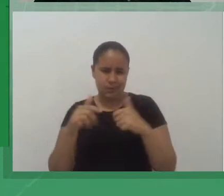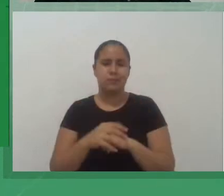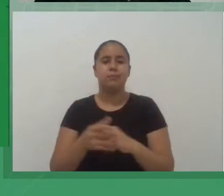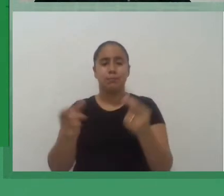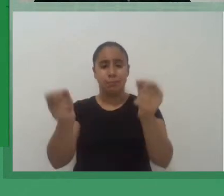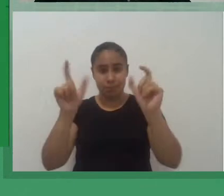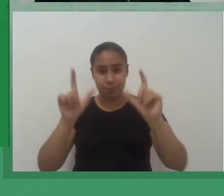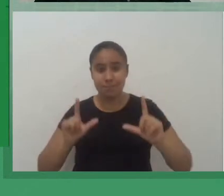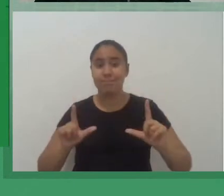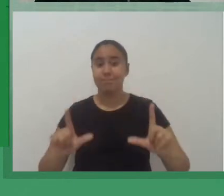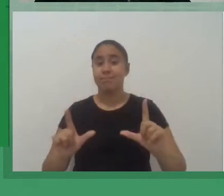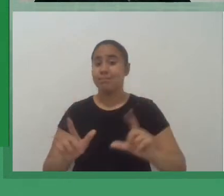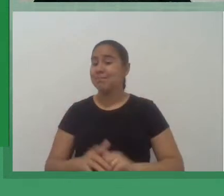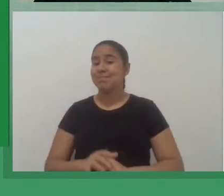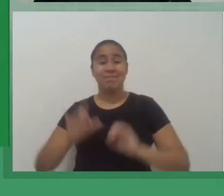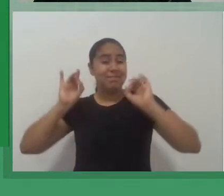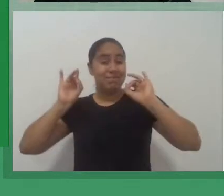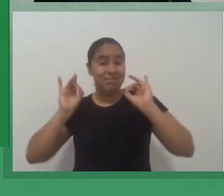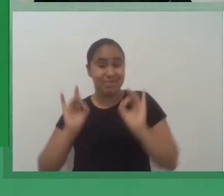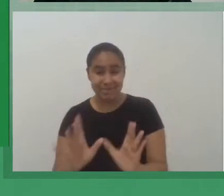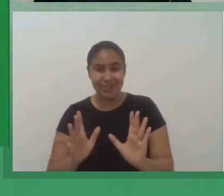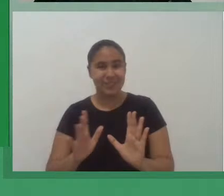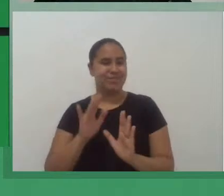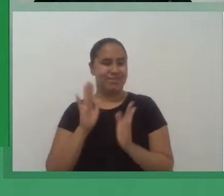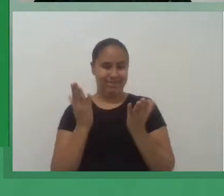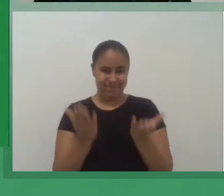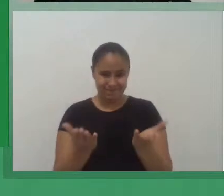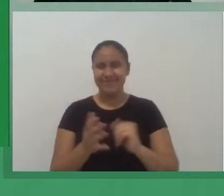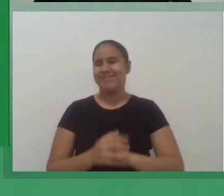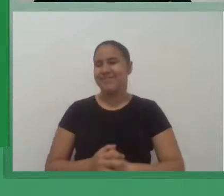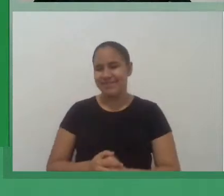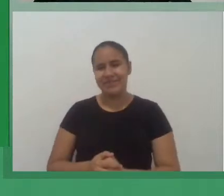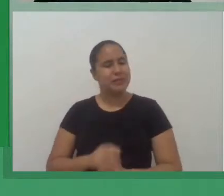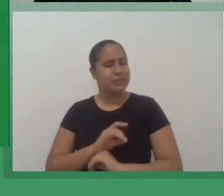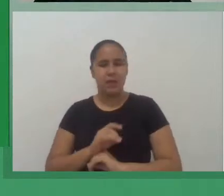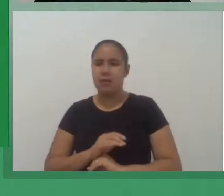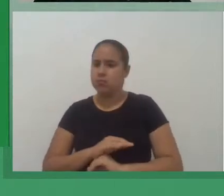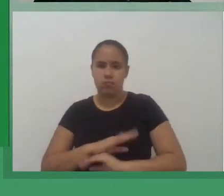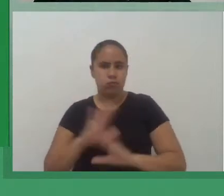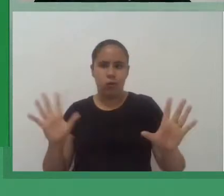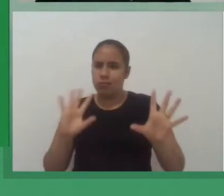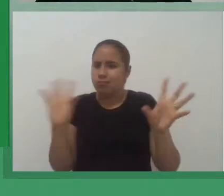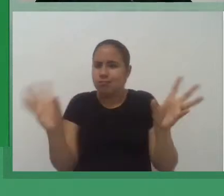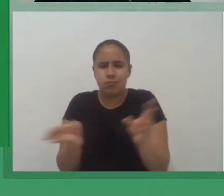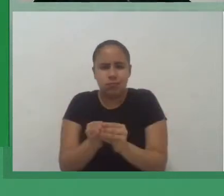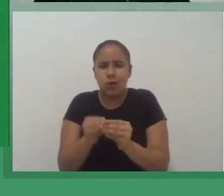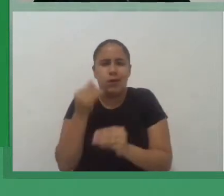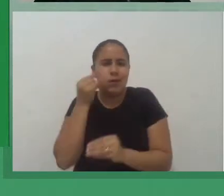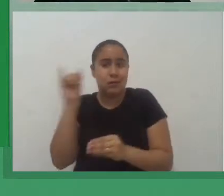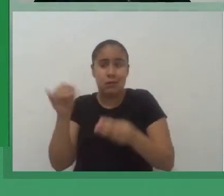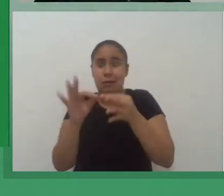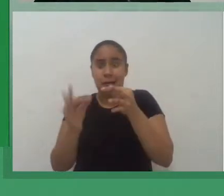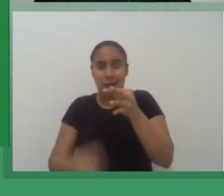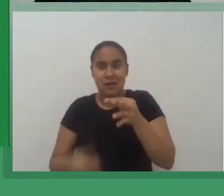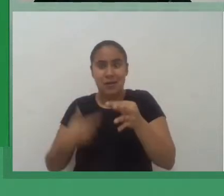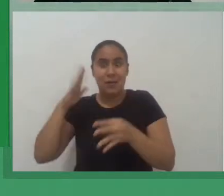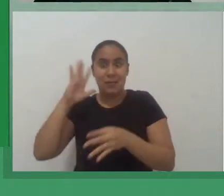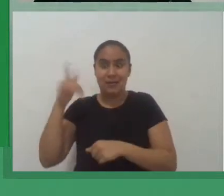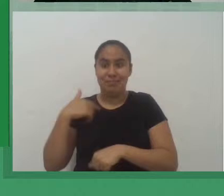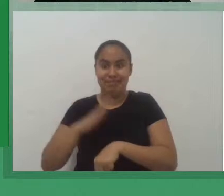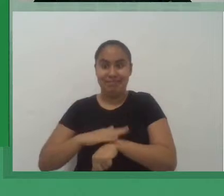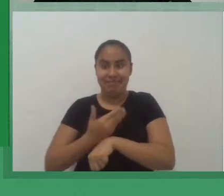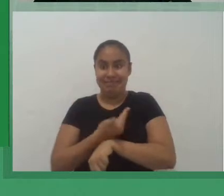acredito que seja isso. E no mais, é basicamente isso, para não me estender, acredito que eu já tenha passado aí um minuto a mais,